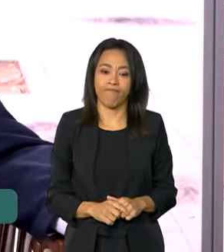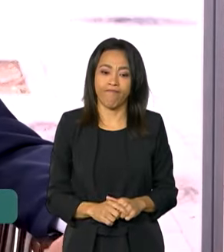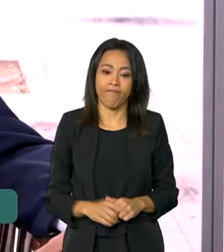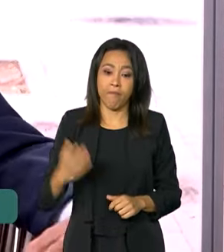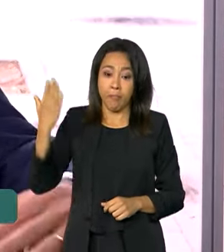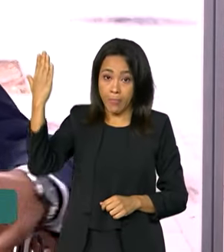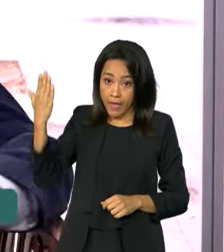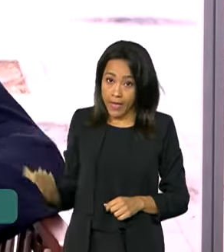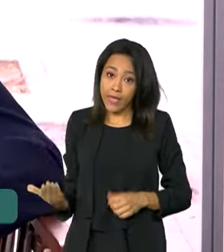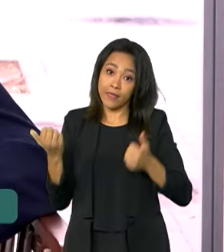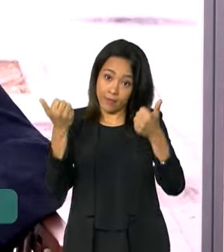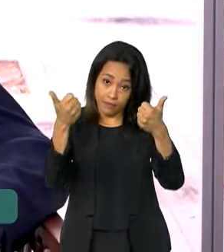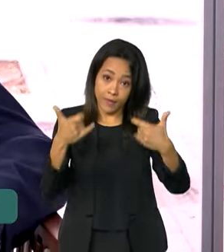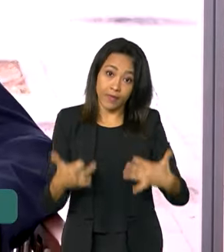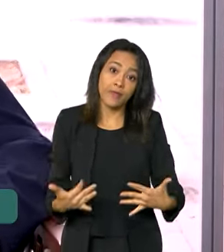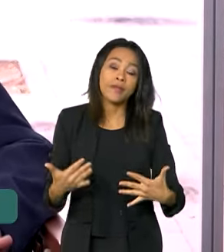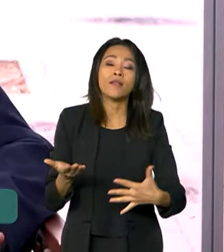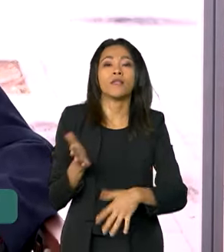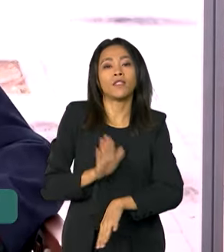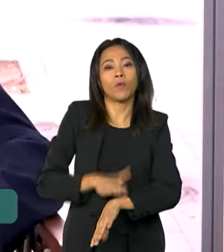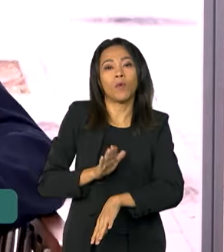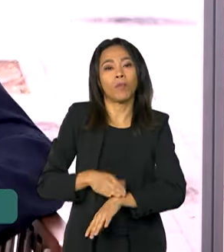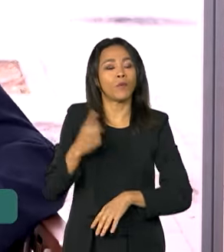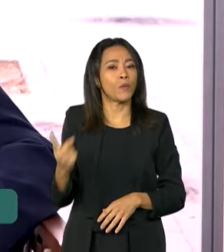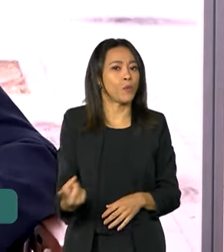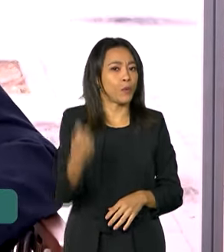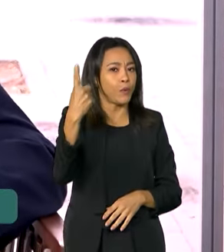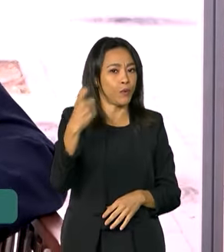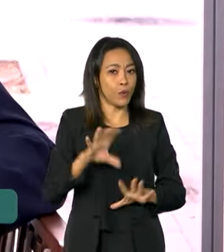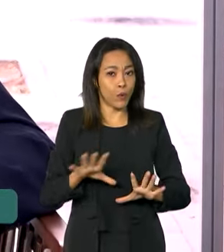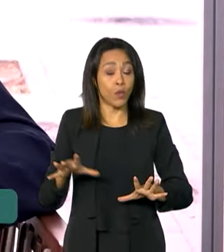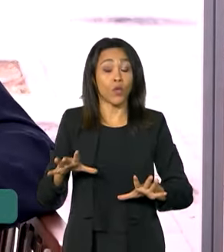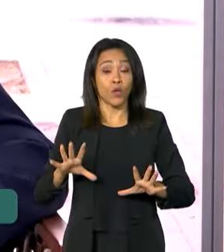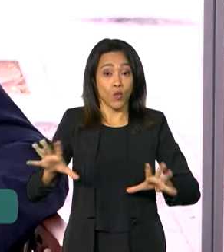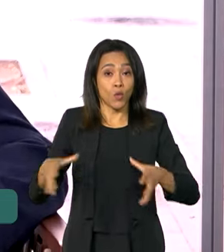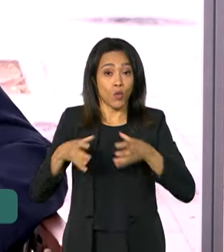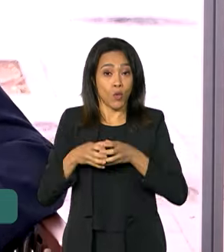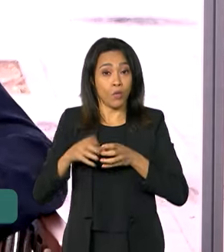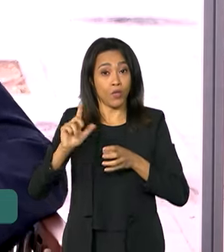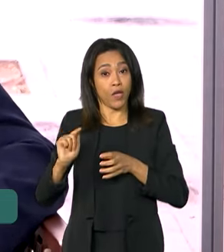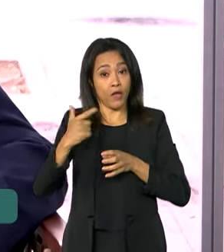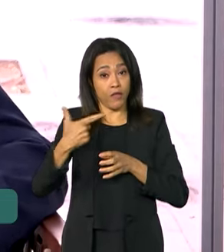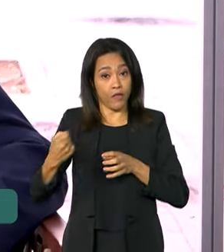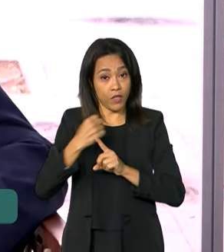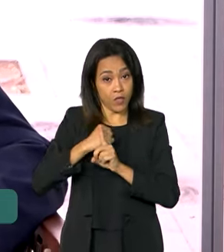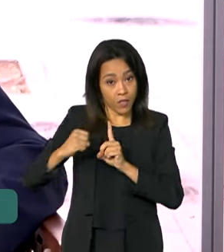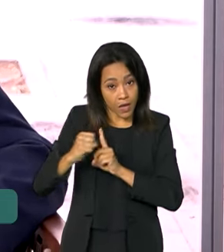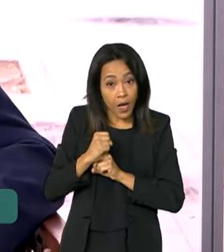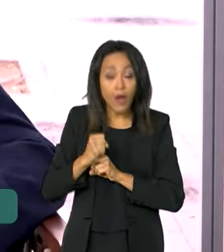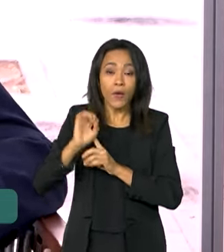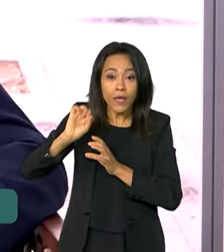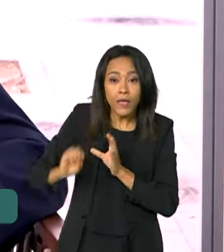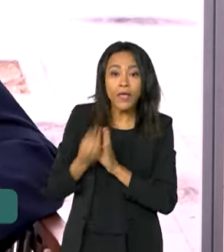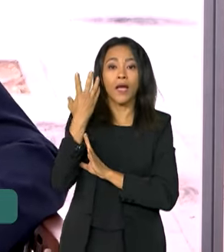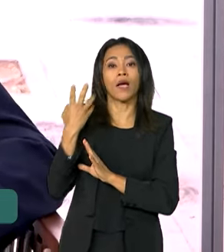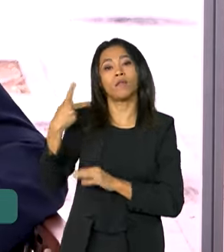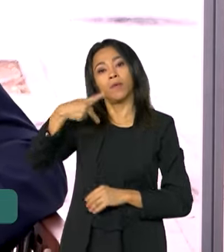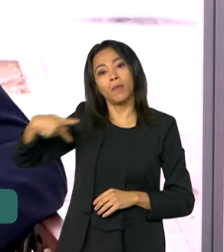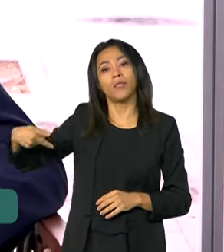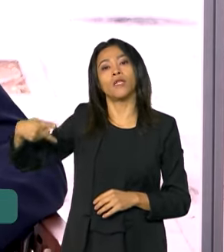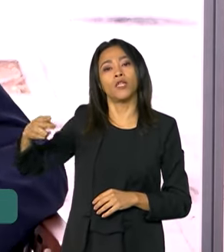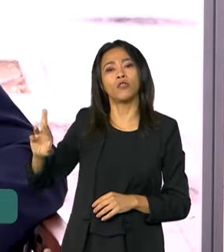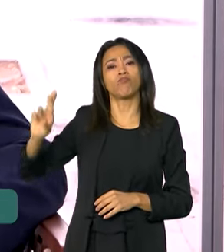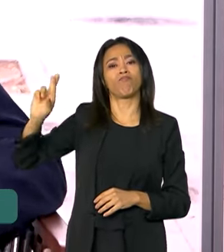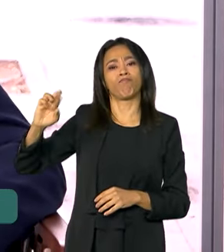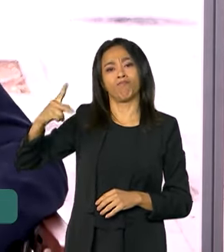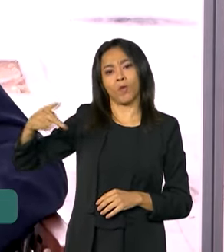Esse é um momento único, né? O G20 Social é inédito, criado pelo presidente Lula, e acho que vai cumprir um